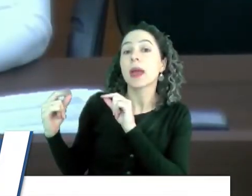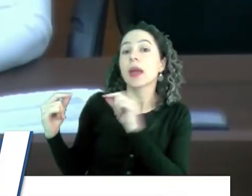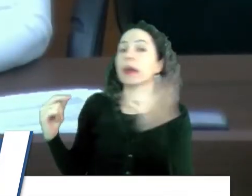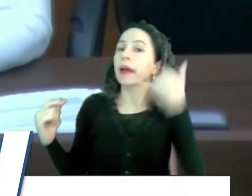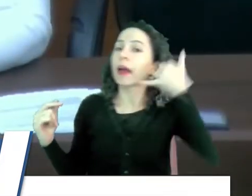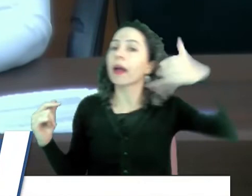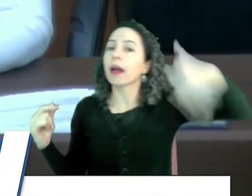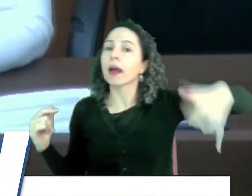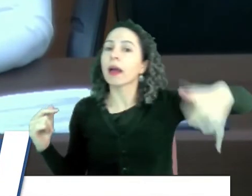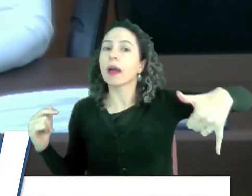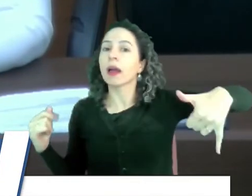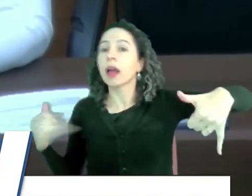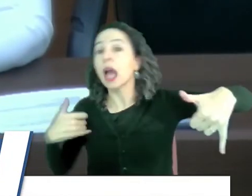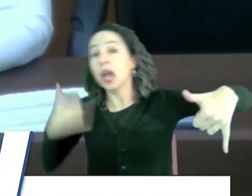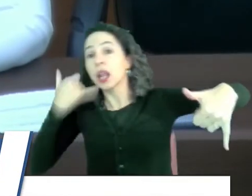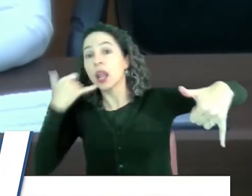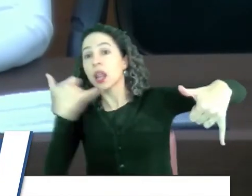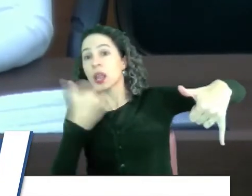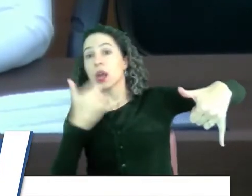e ligou para o CRAS.